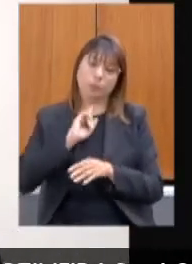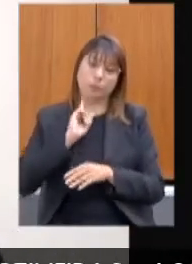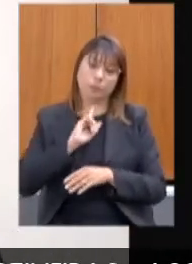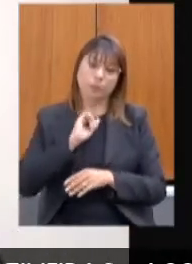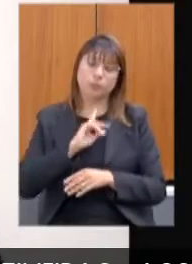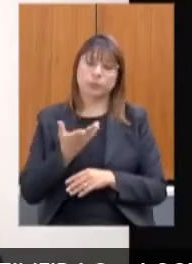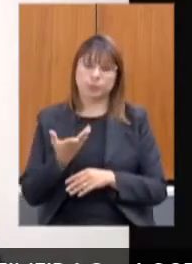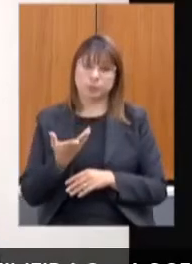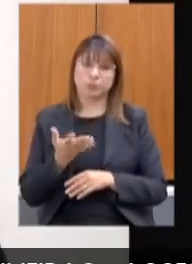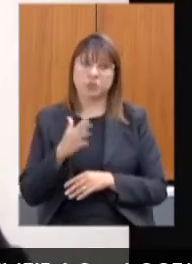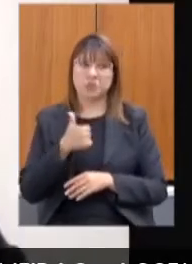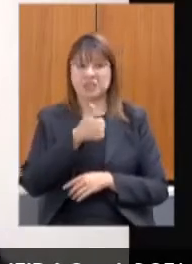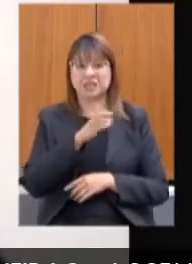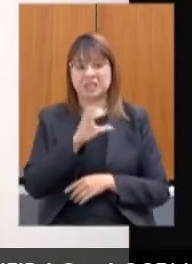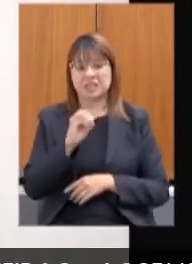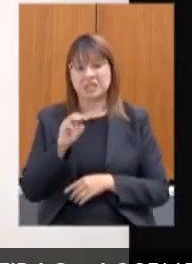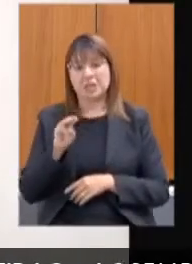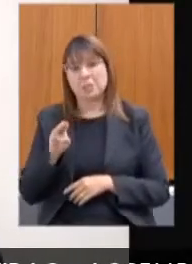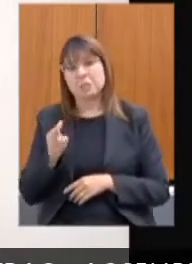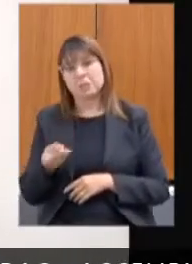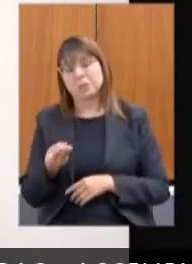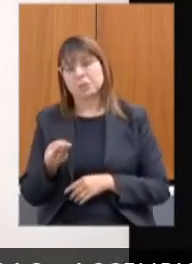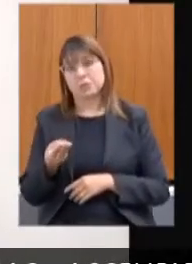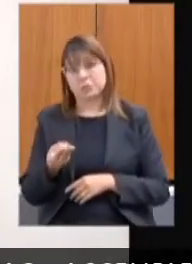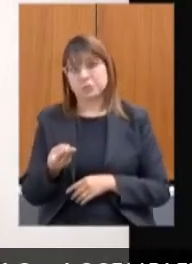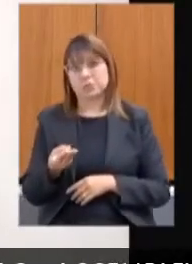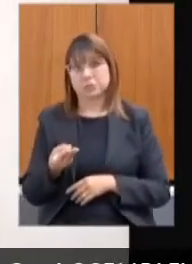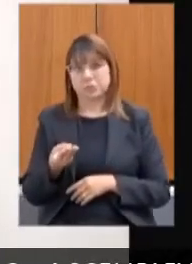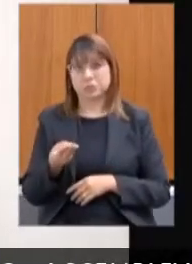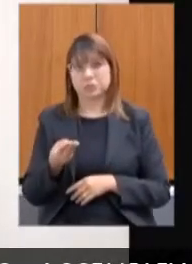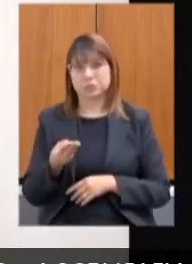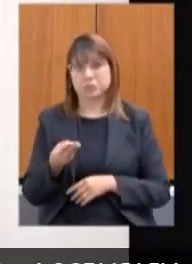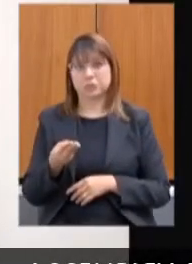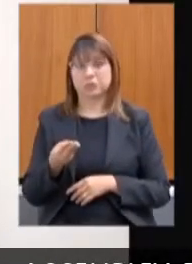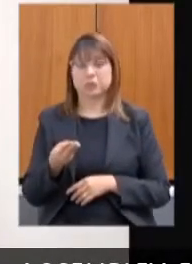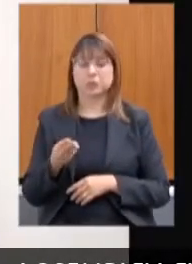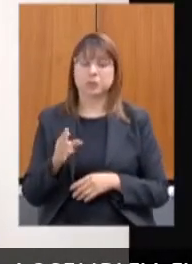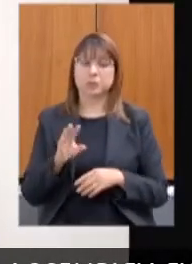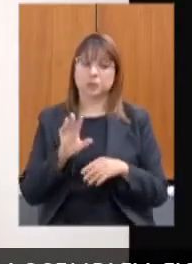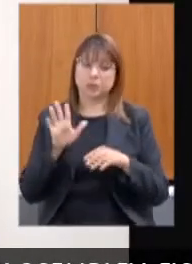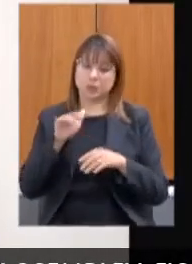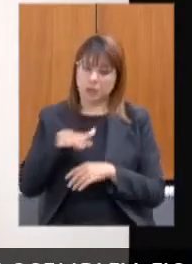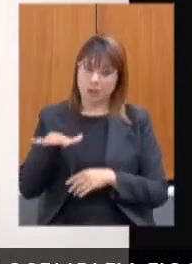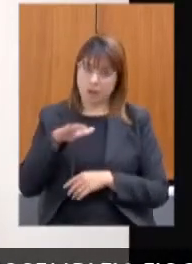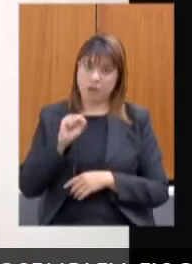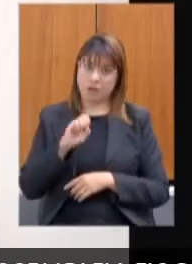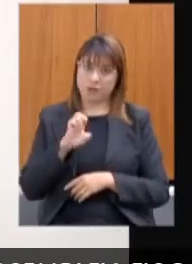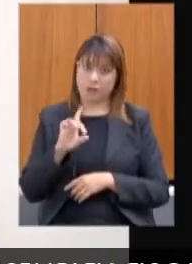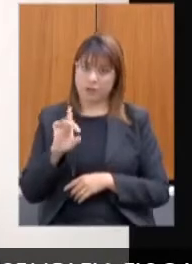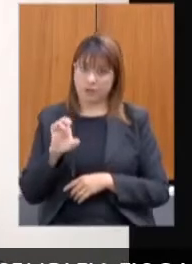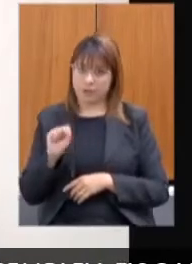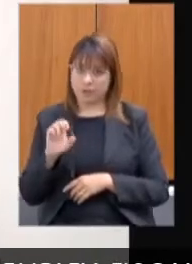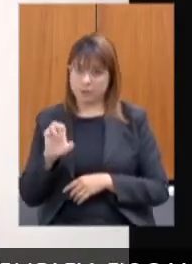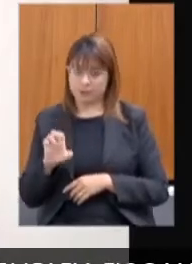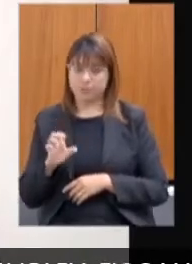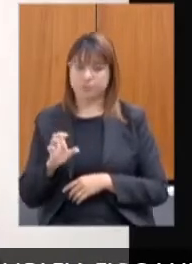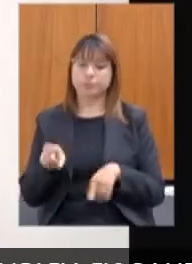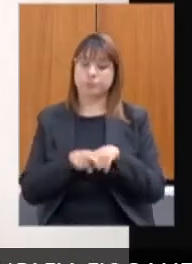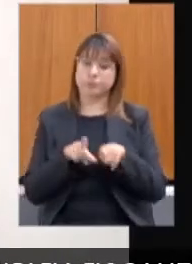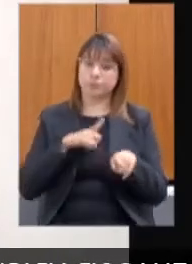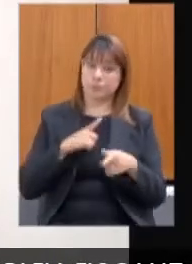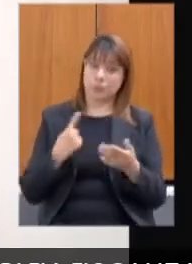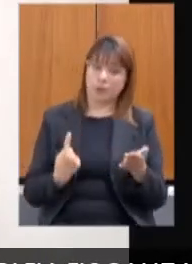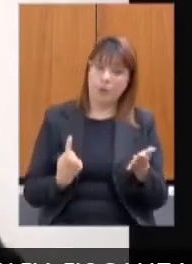desembolso de uns 100 milhões no âmbito de outras ações vinculadas às sedes. Nós temos um acordo sendo